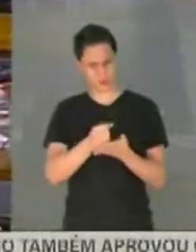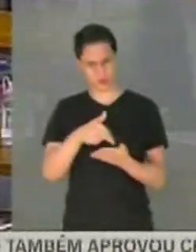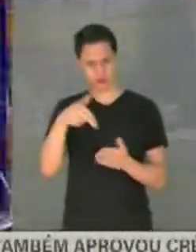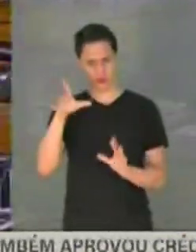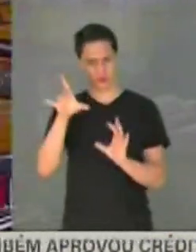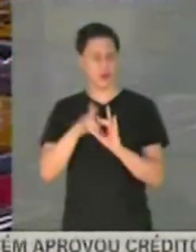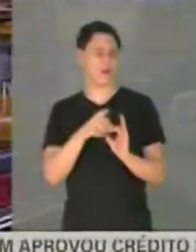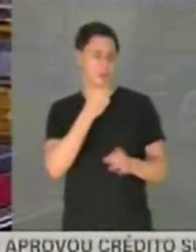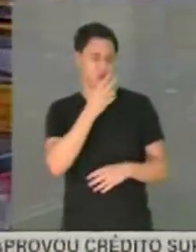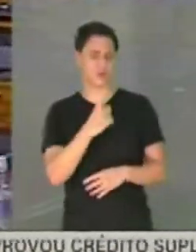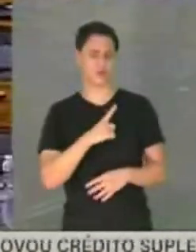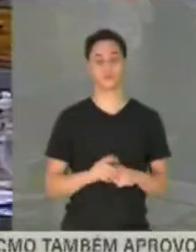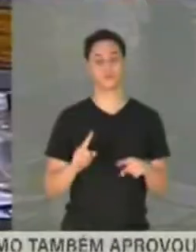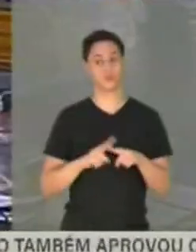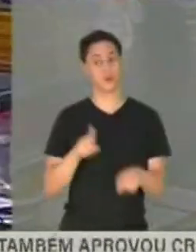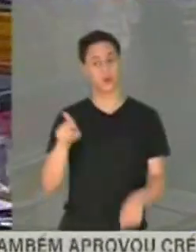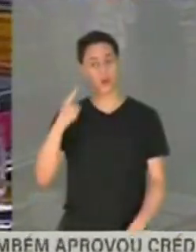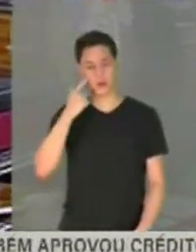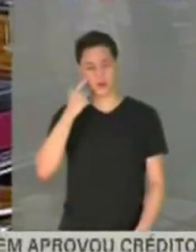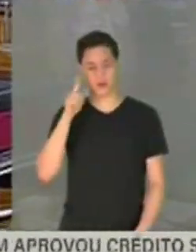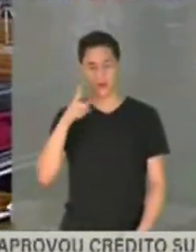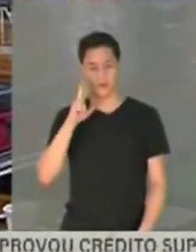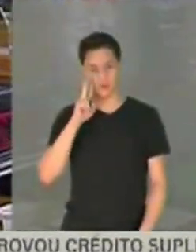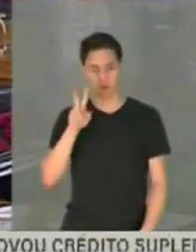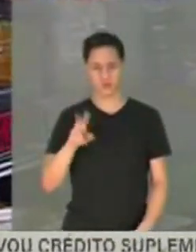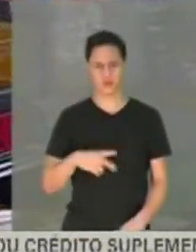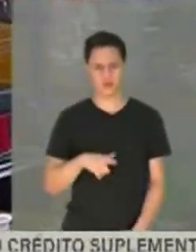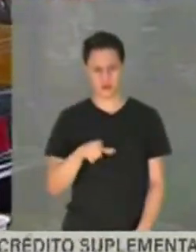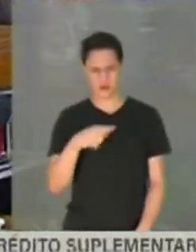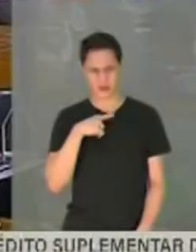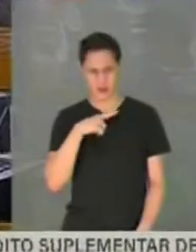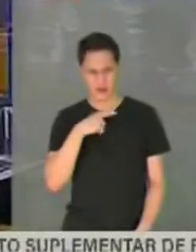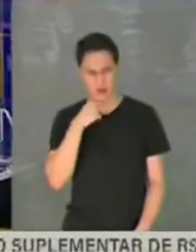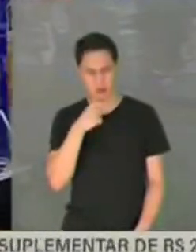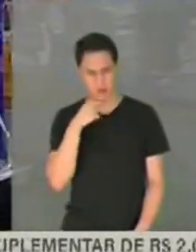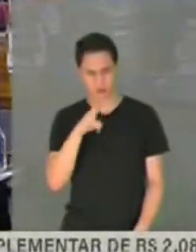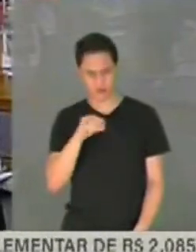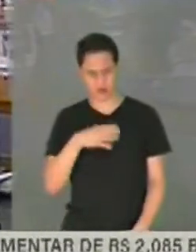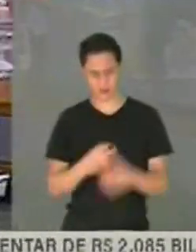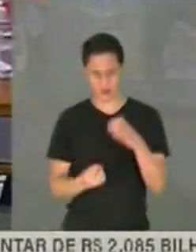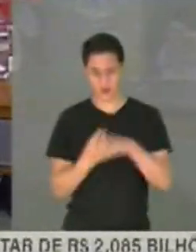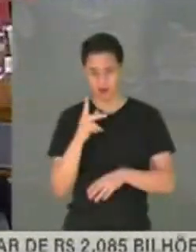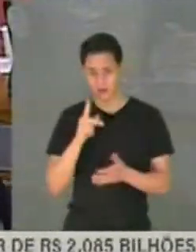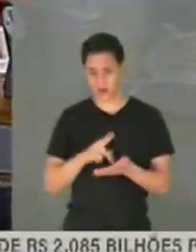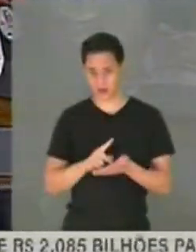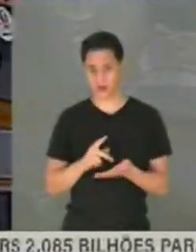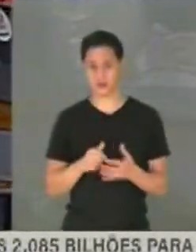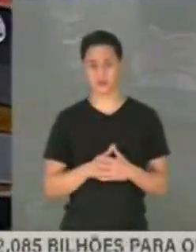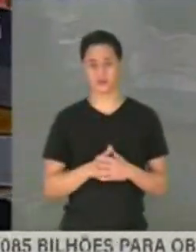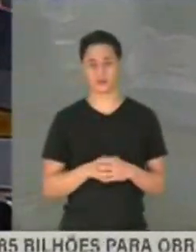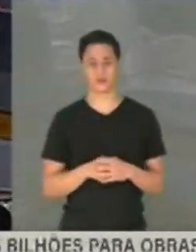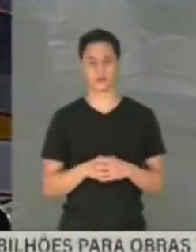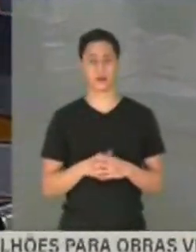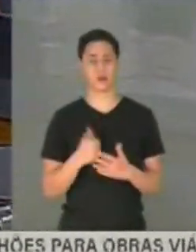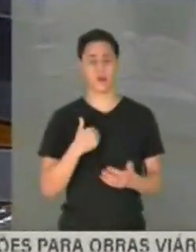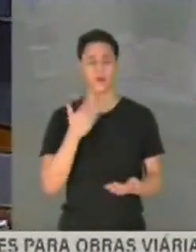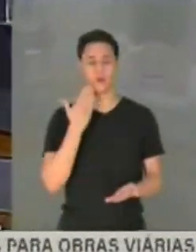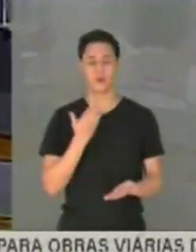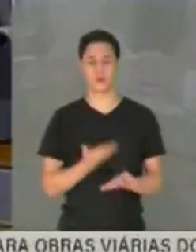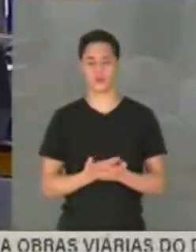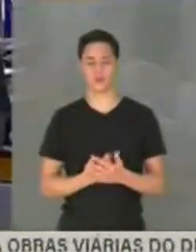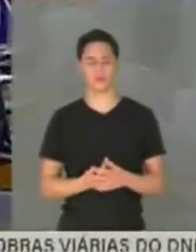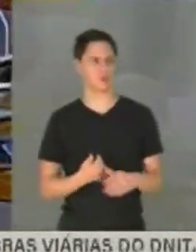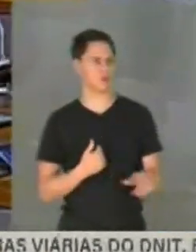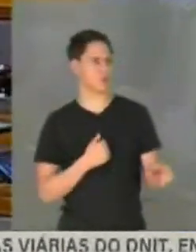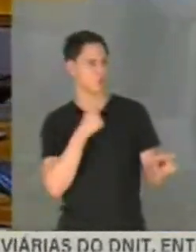alguém defenda. Eu fico feliz. Você tem dúvida que a verdade vai aparecer, senador Marcos Rogério? Eu confio nas instituições. Não tenho